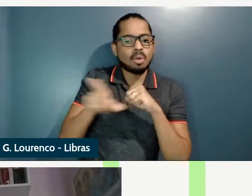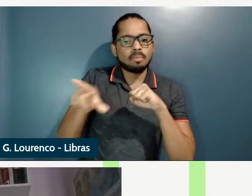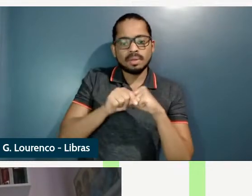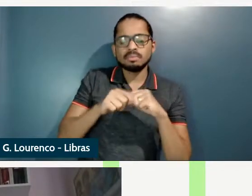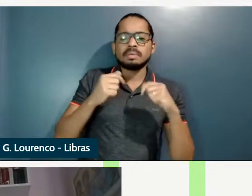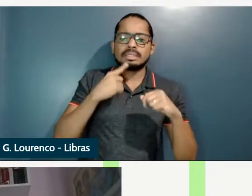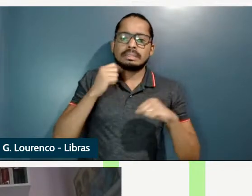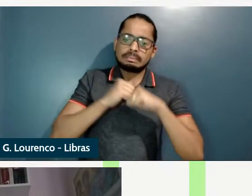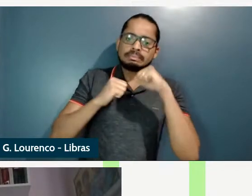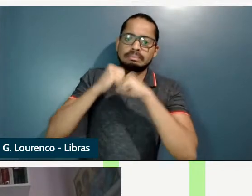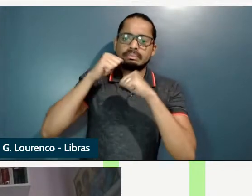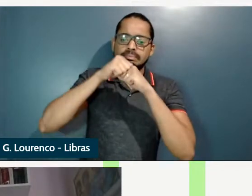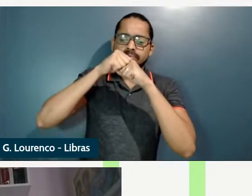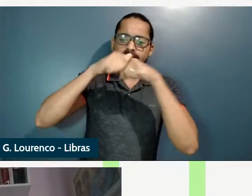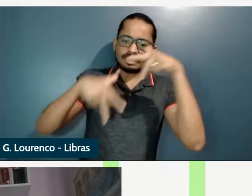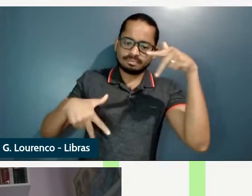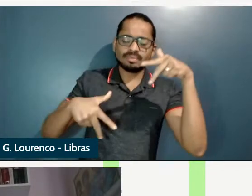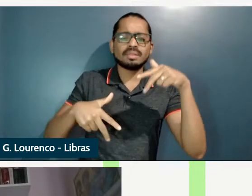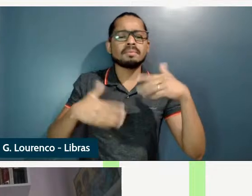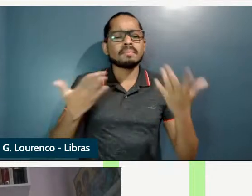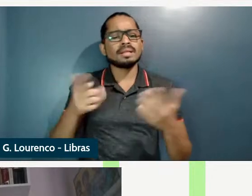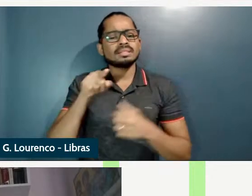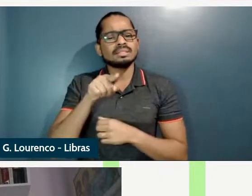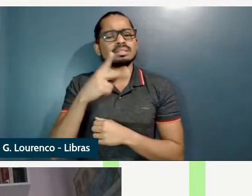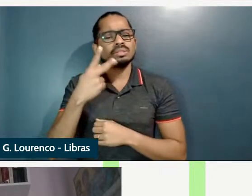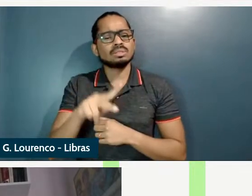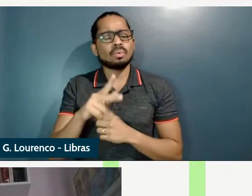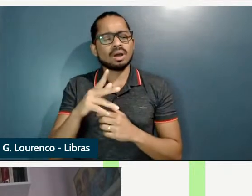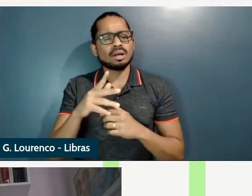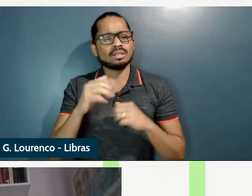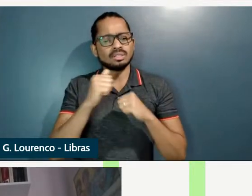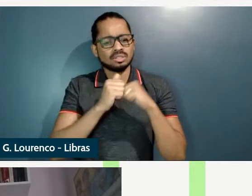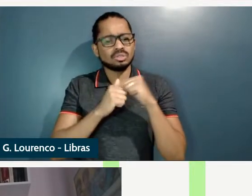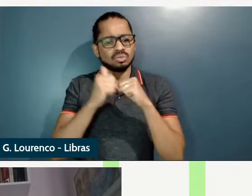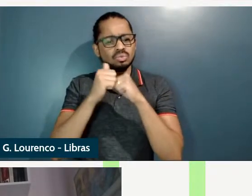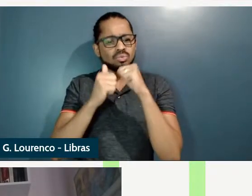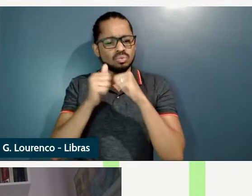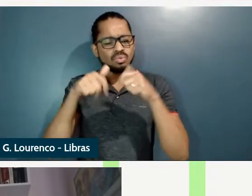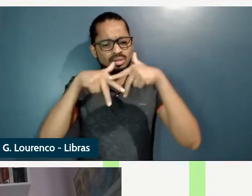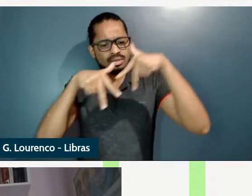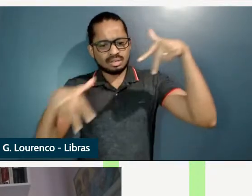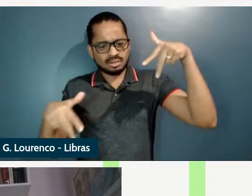o spec de A é argumental você conhece esse trabalho ou dialoga com ele?